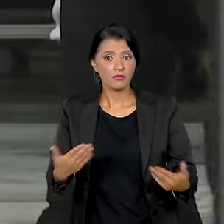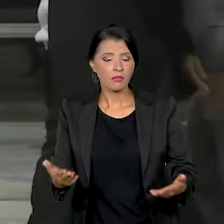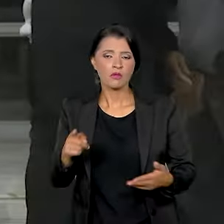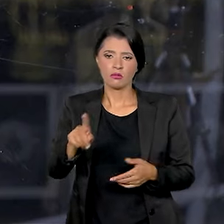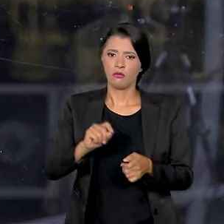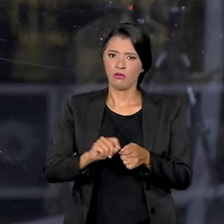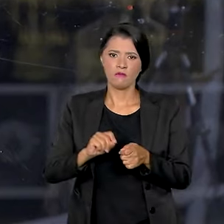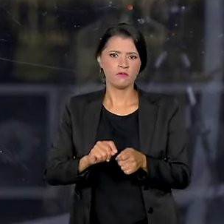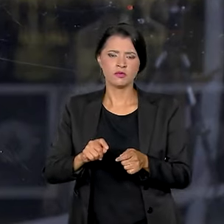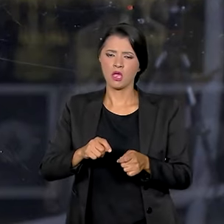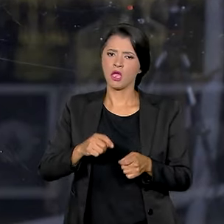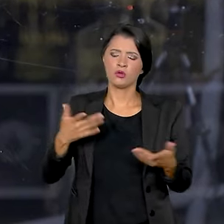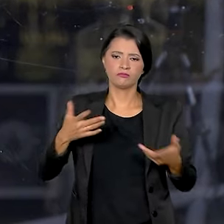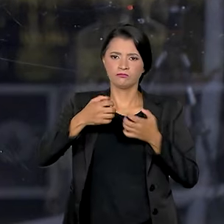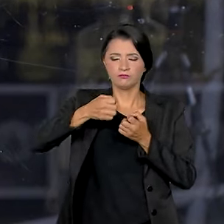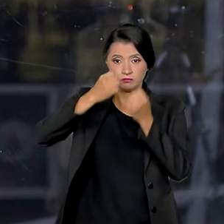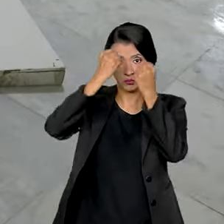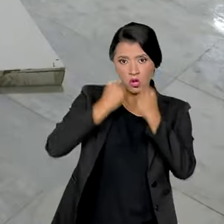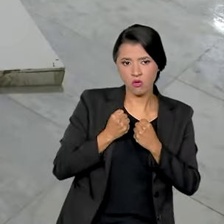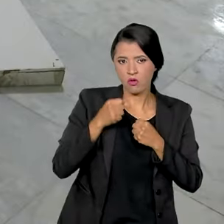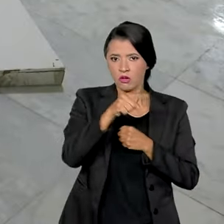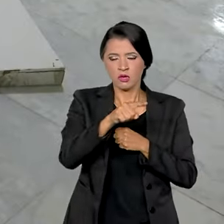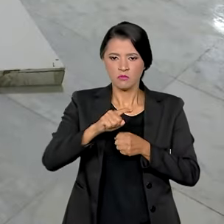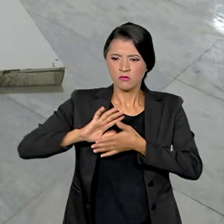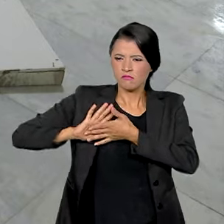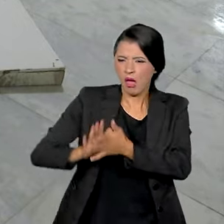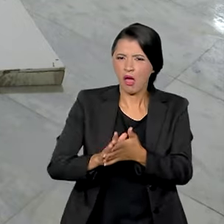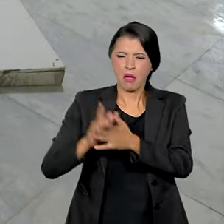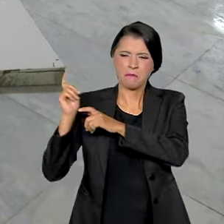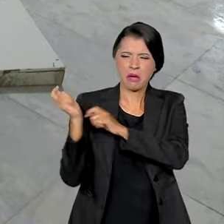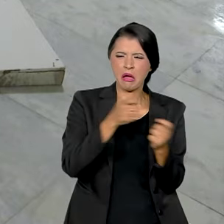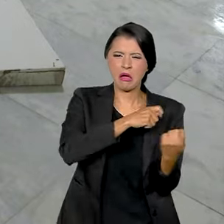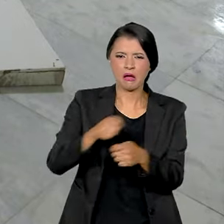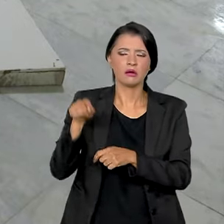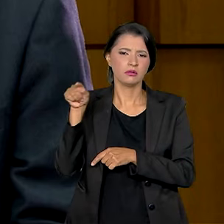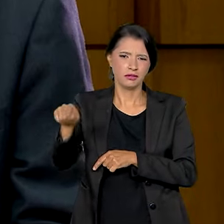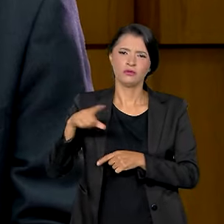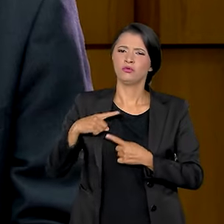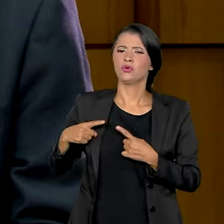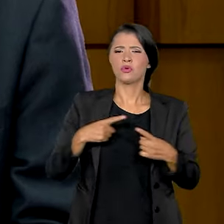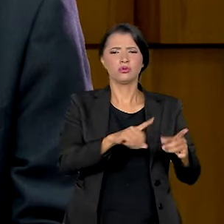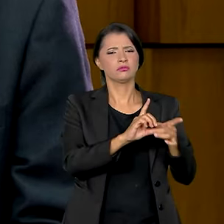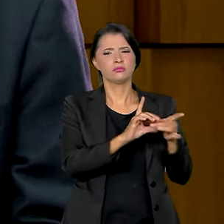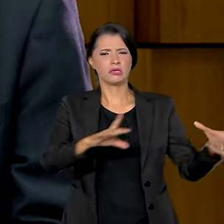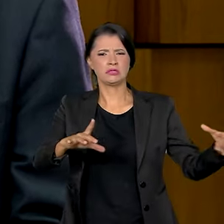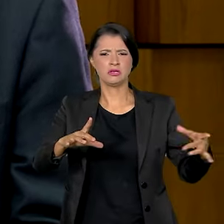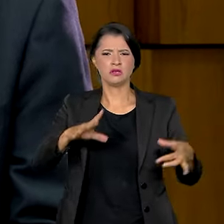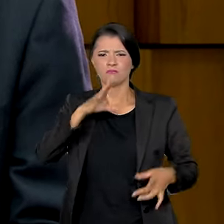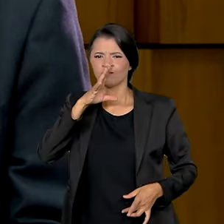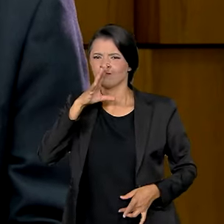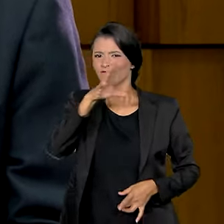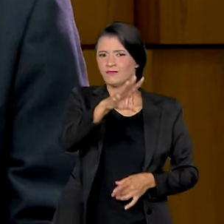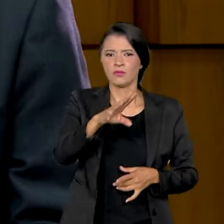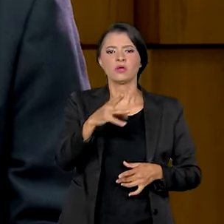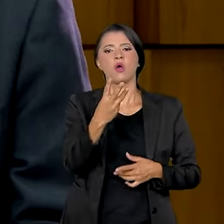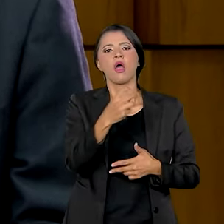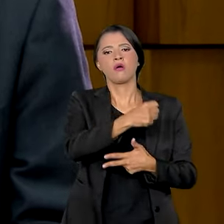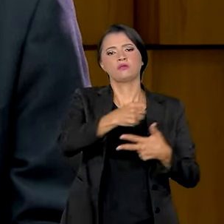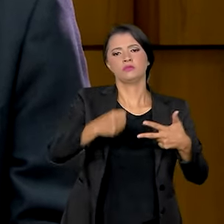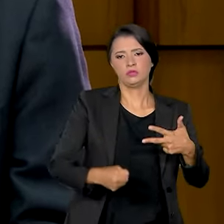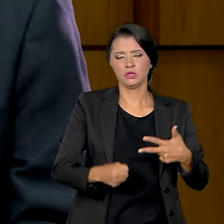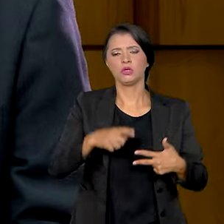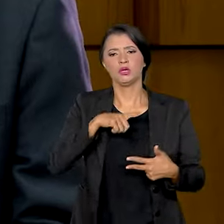ato de terrorismo, vamos dizer assim, de vandalismo que praticaram. Aquilo foi uma síntia democracia, uma provocação aos três